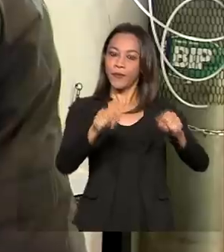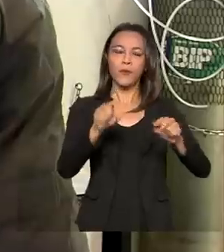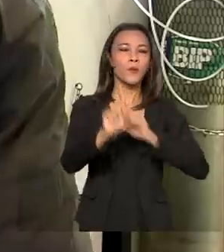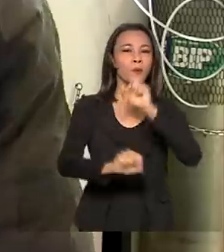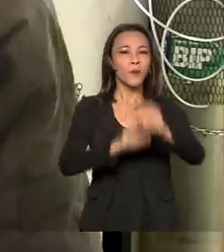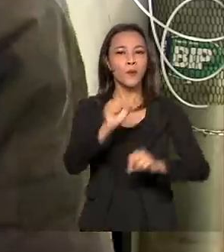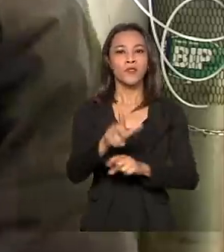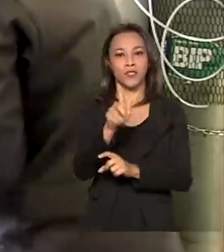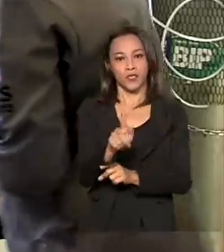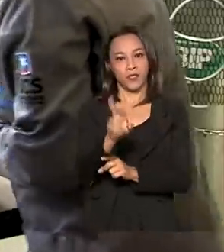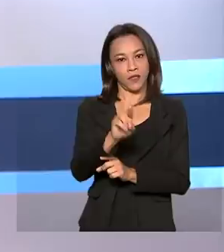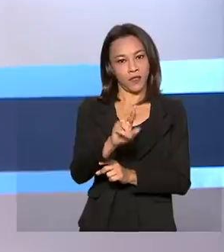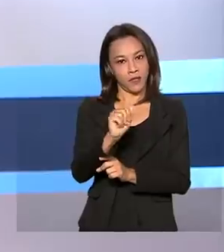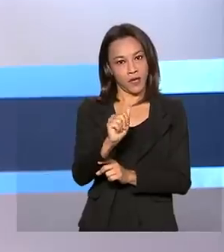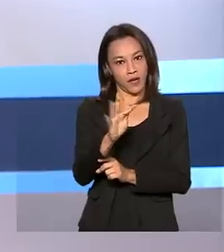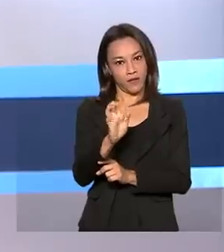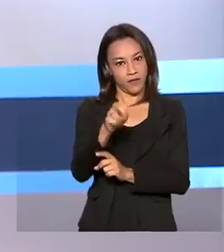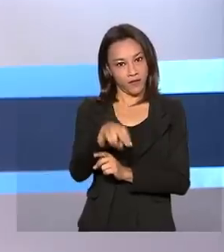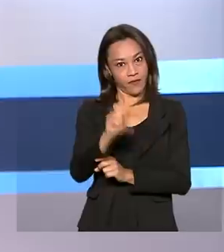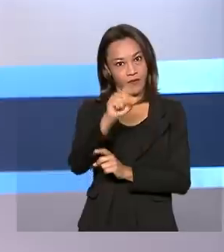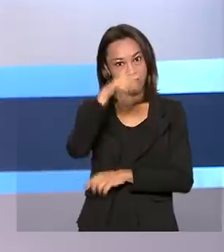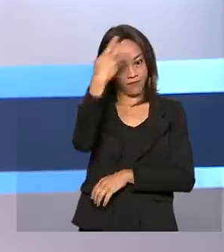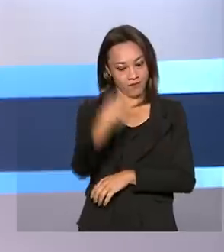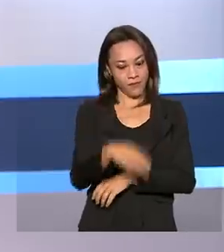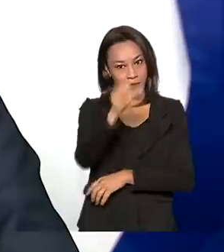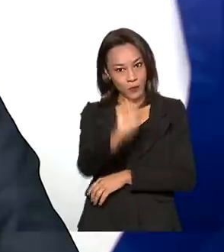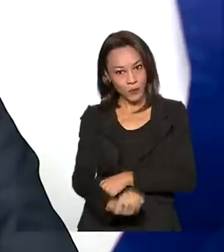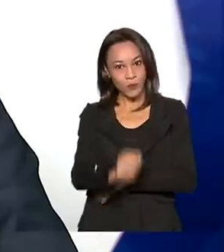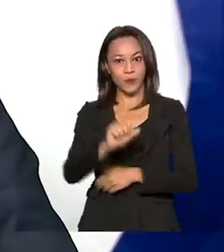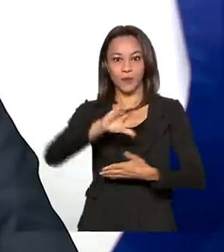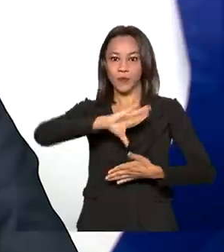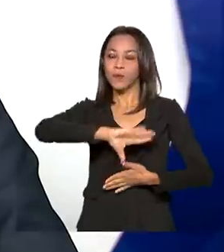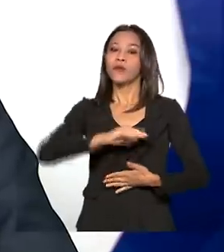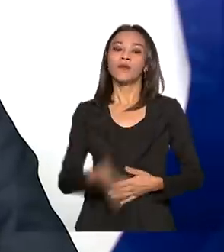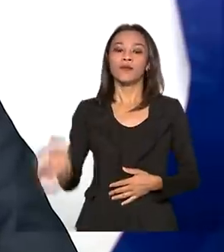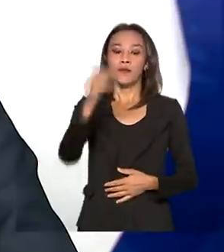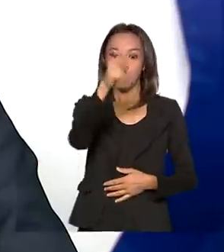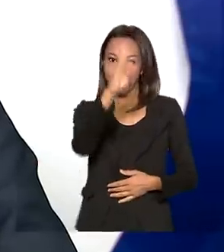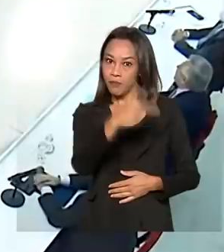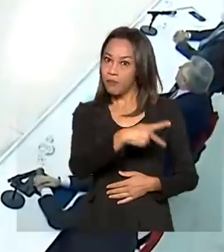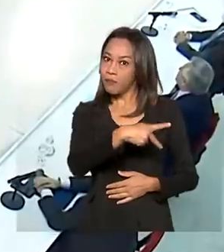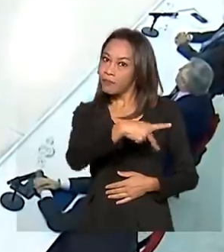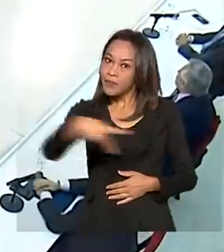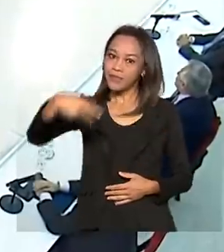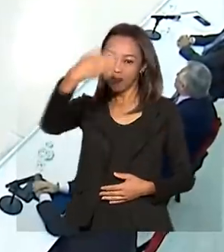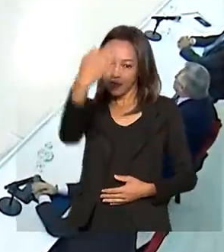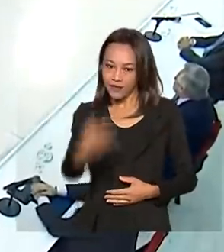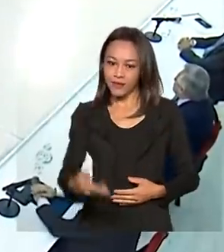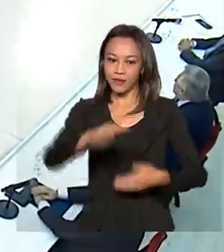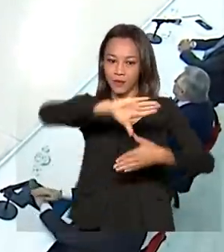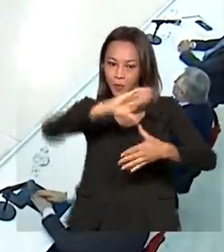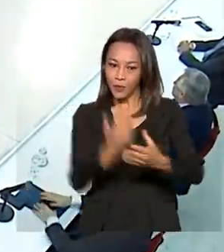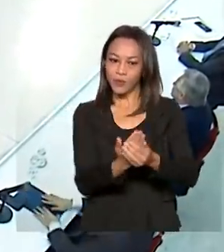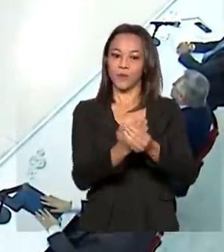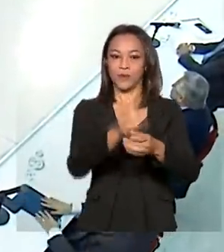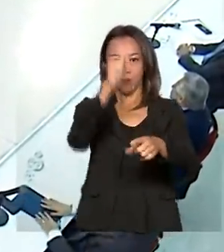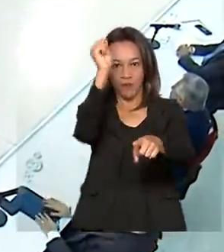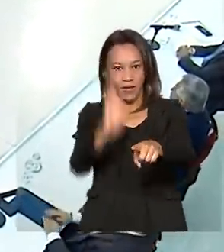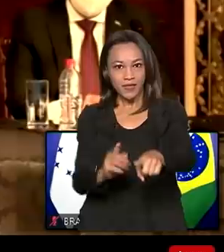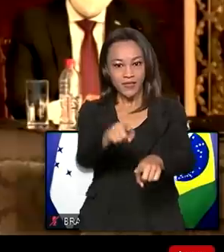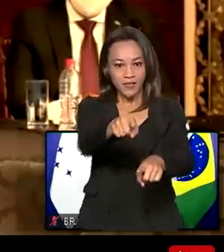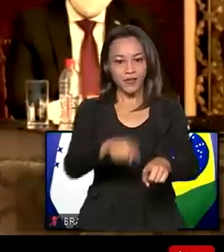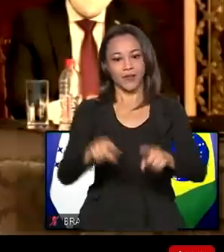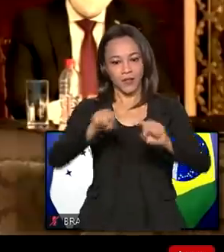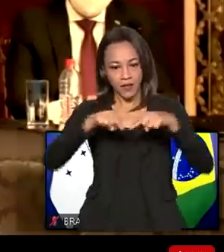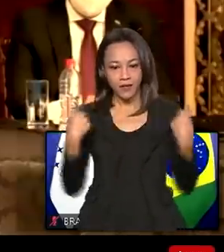grafeno da América do Sul. E veja ainda, Brasil assume a presidência temporária do Mercosul durante cúpula